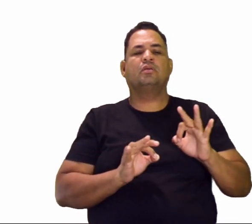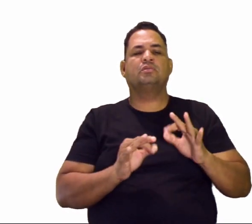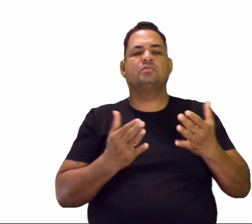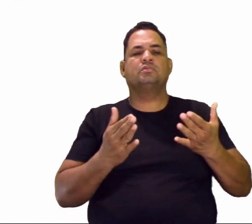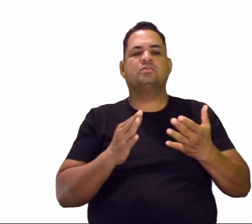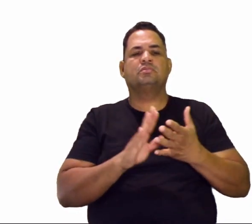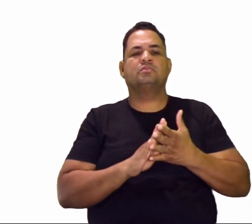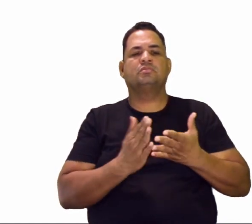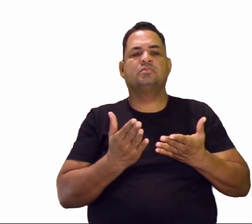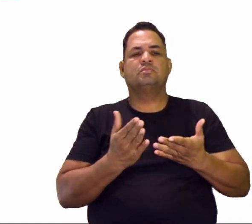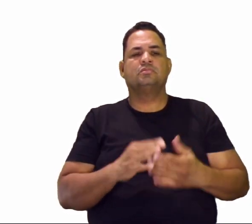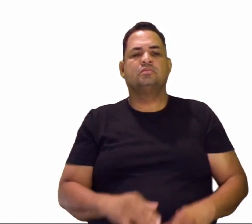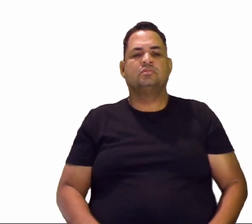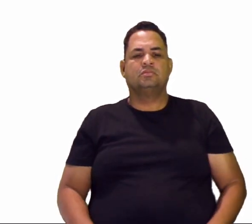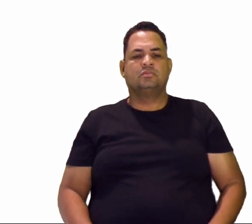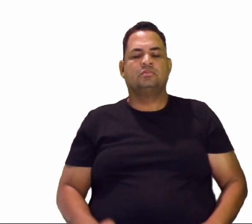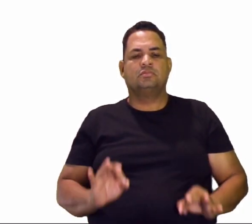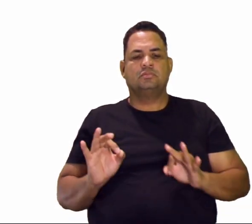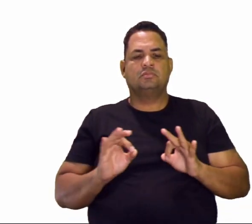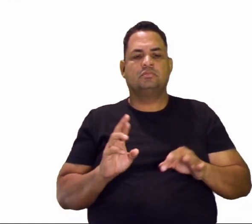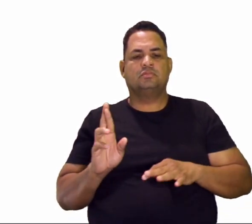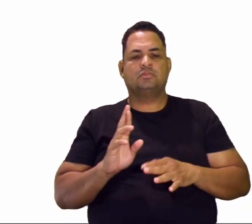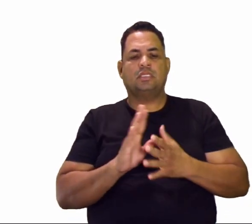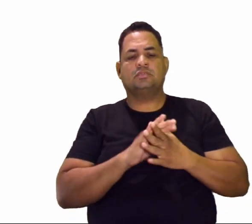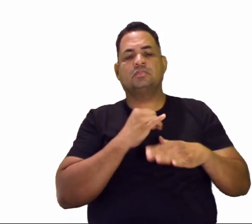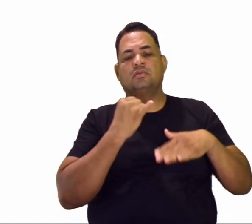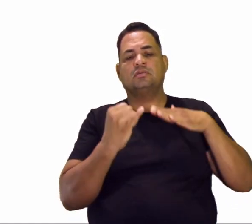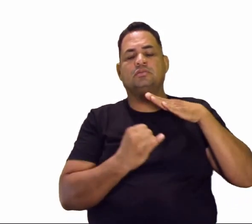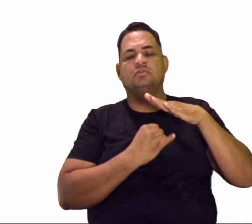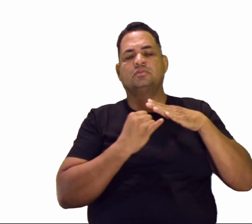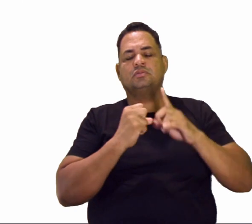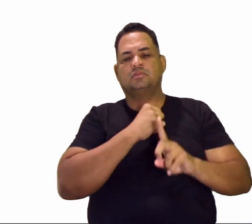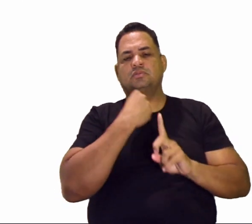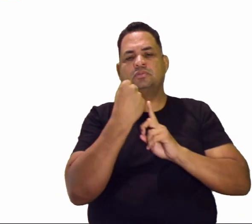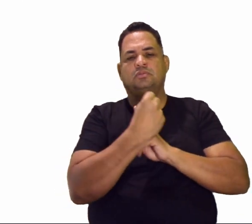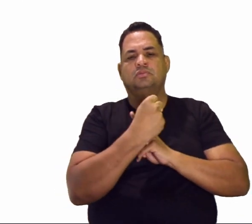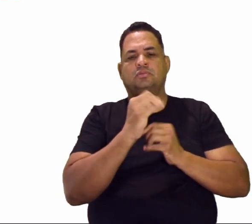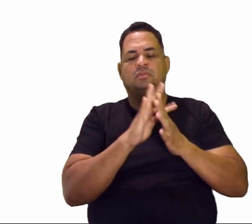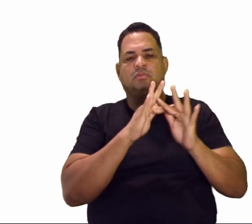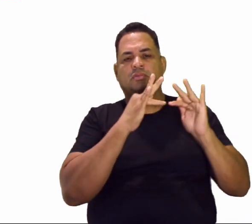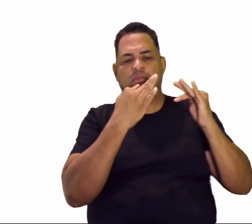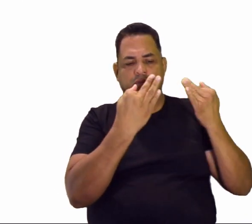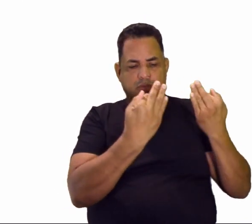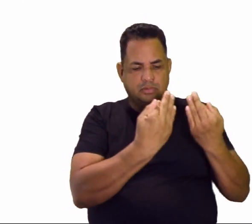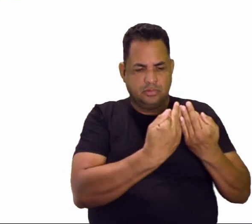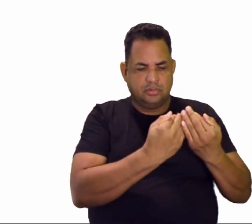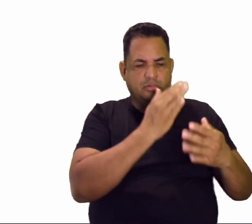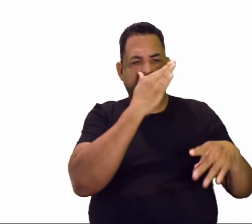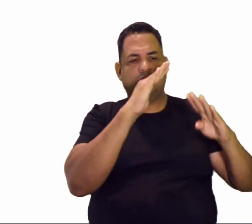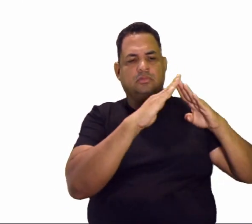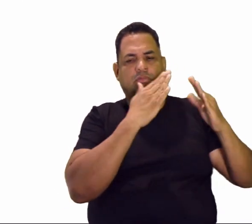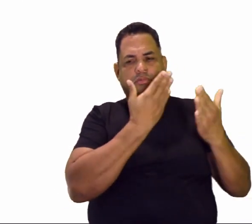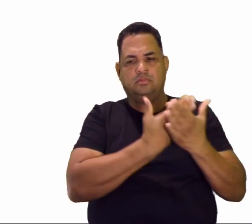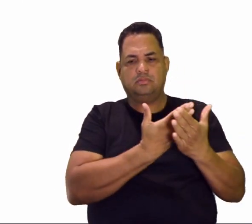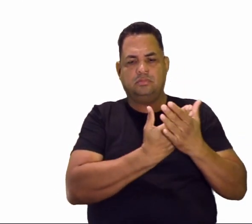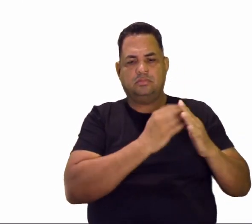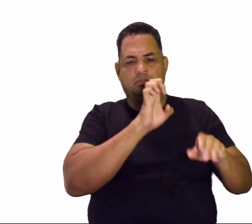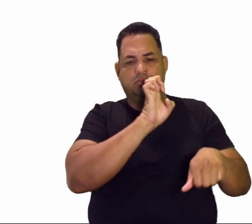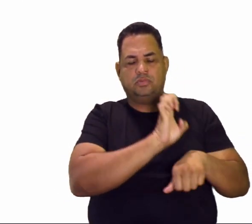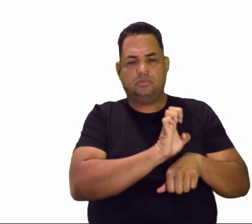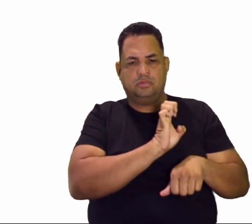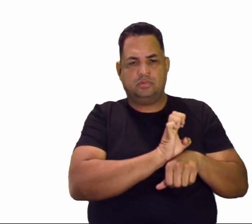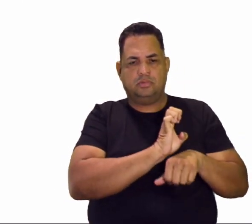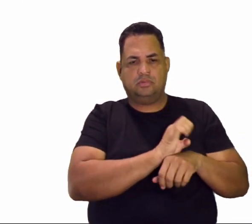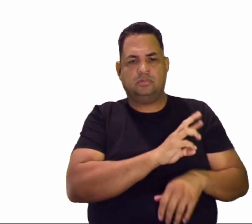papel? São as instituições sociais. Quem são as instituições sociais? Principalmente a família, a escola, o Estado,